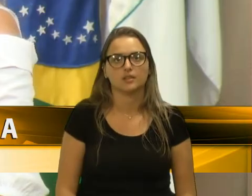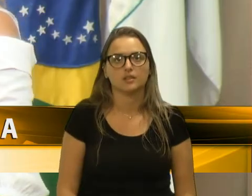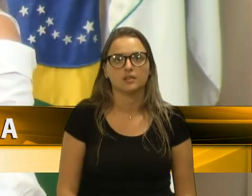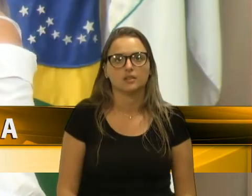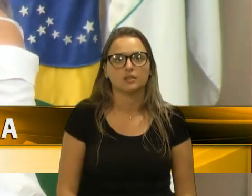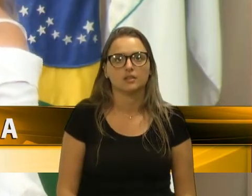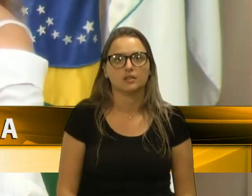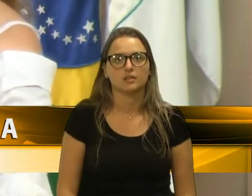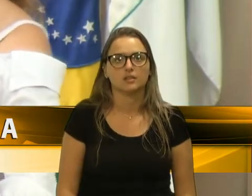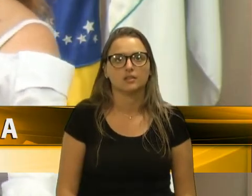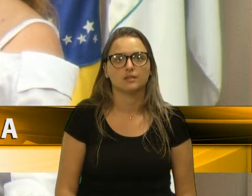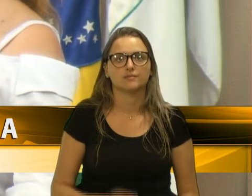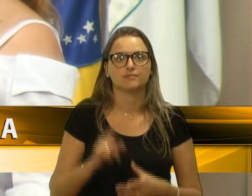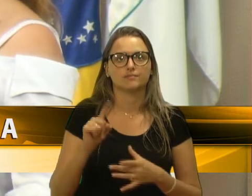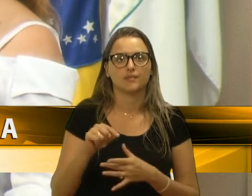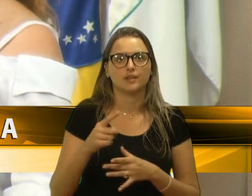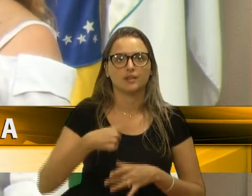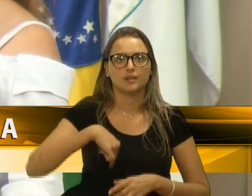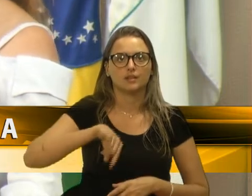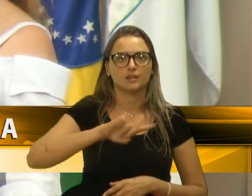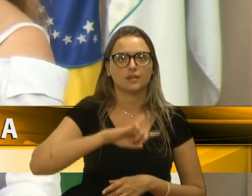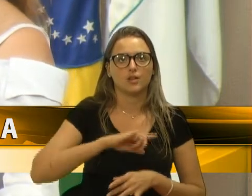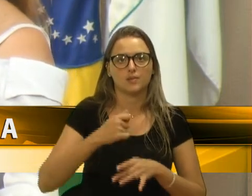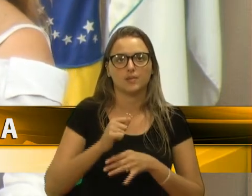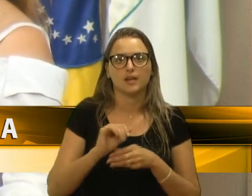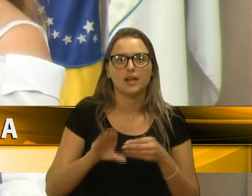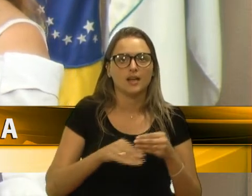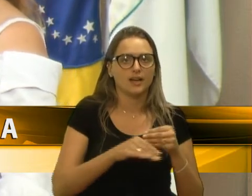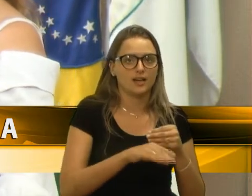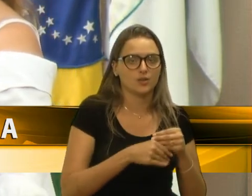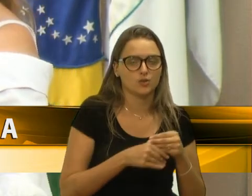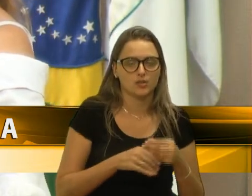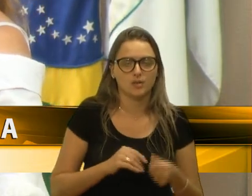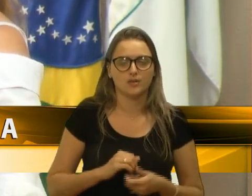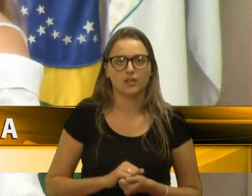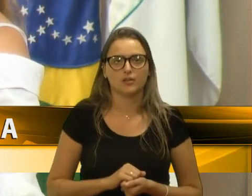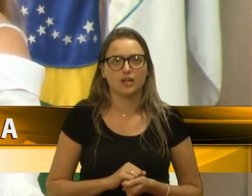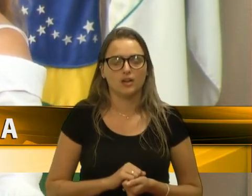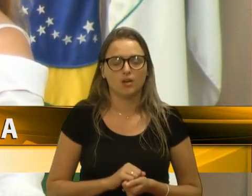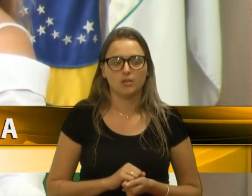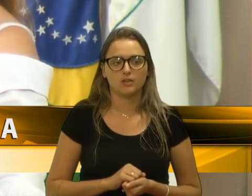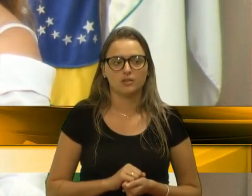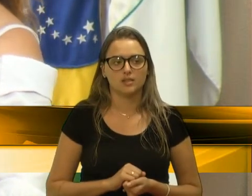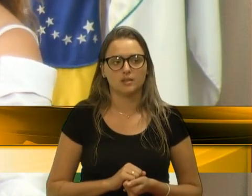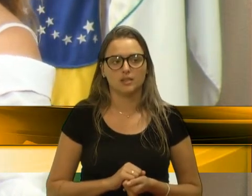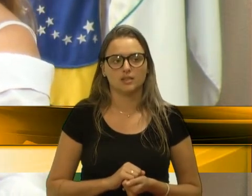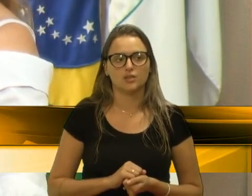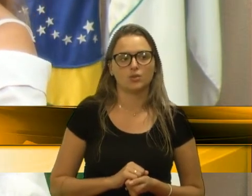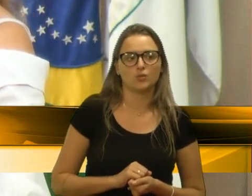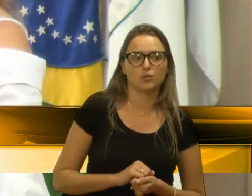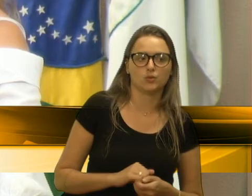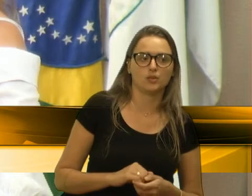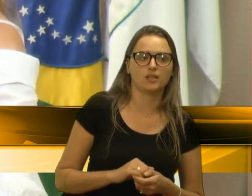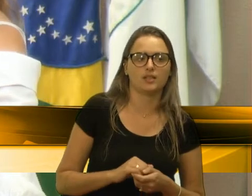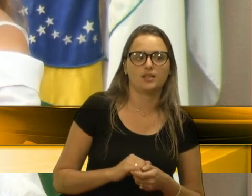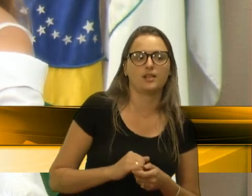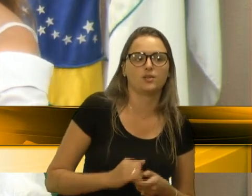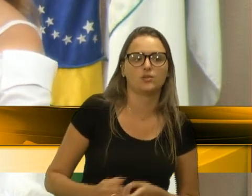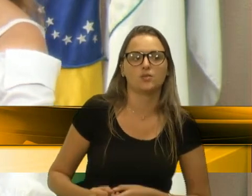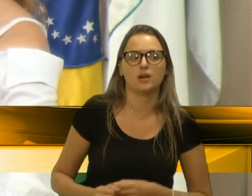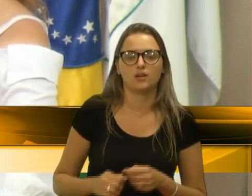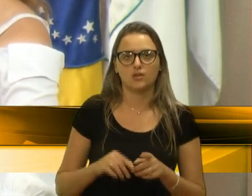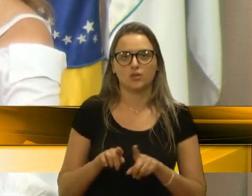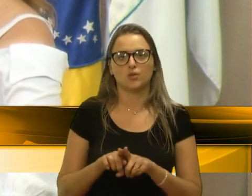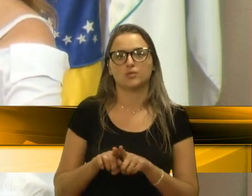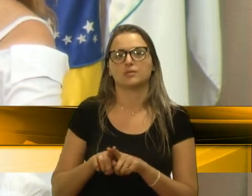vereadora. Sem dúvida, gente tem que se somar, vendo as necessidades da população com relação à demora, à dificuldade de atendimento, e